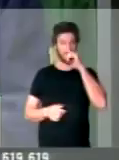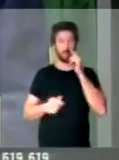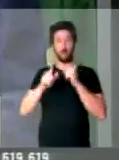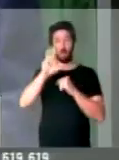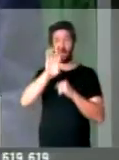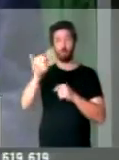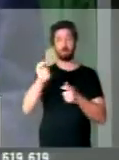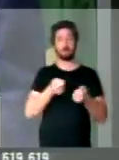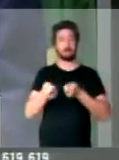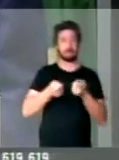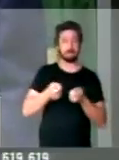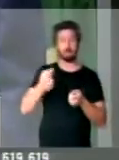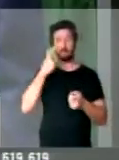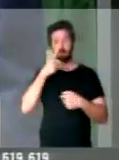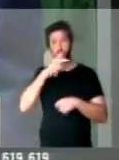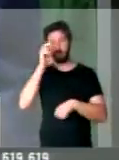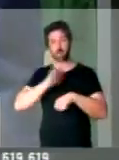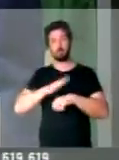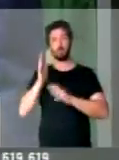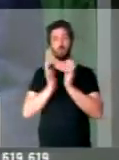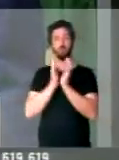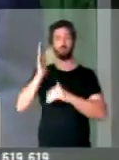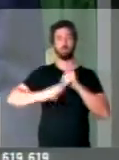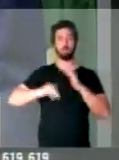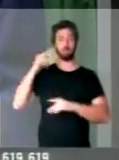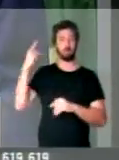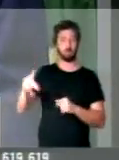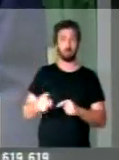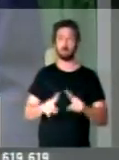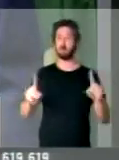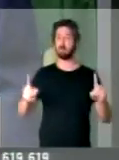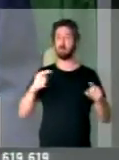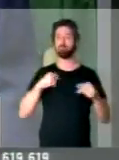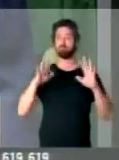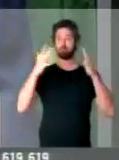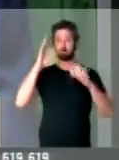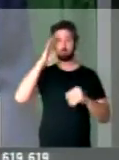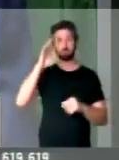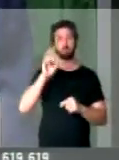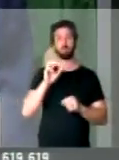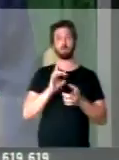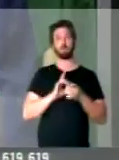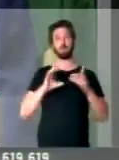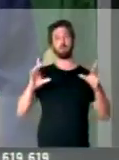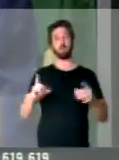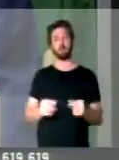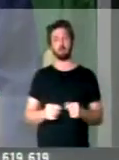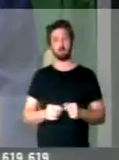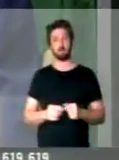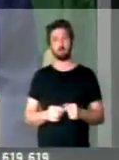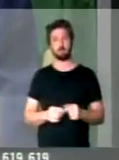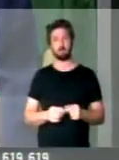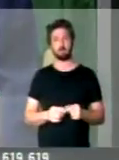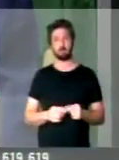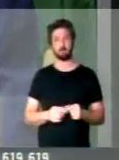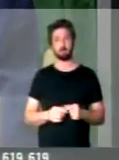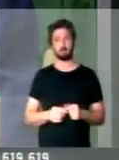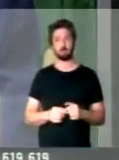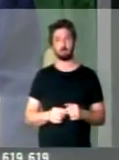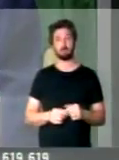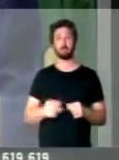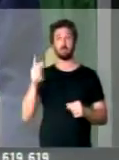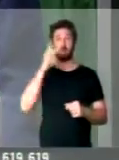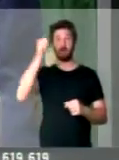lobby para o fortalecimento da sua categoria. Mas eu louvo acima de tudo a democracia brasileira, que